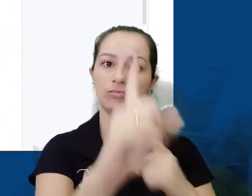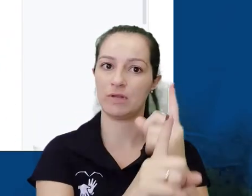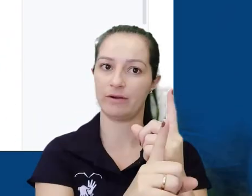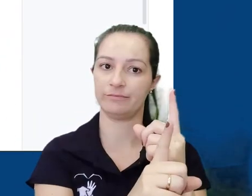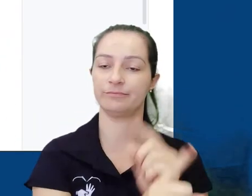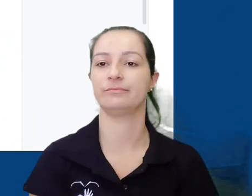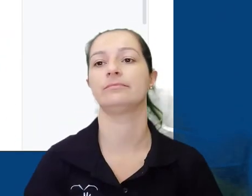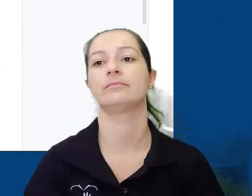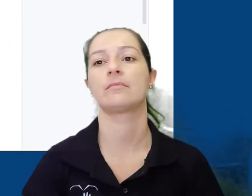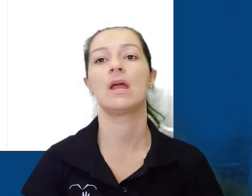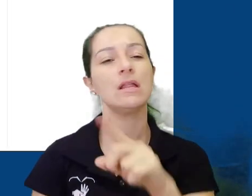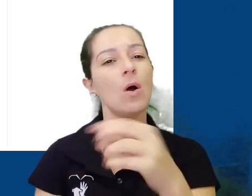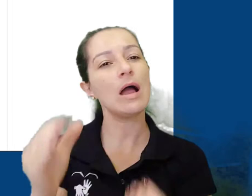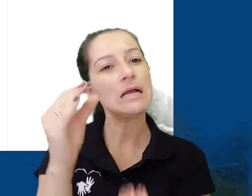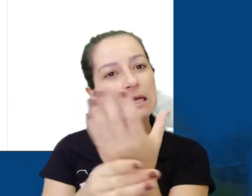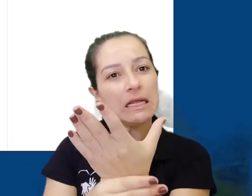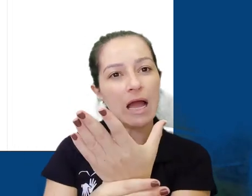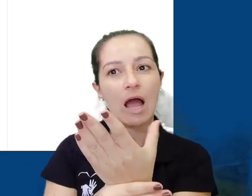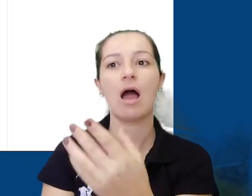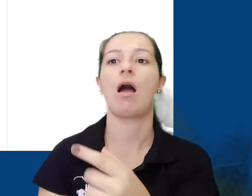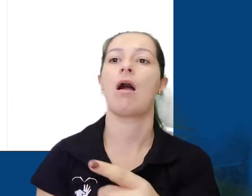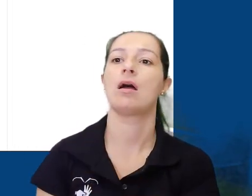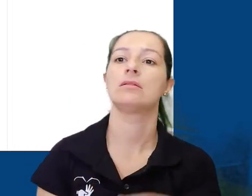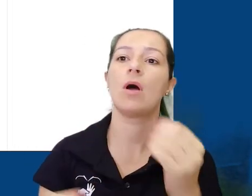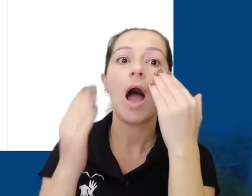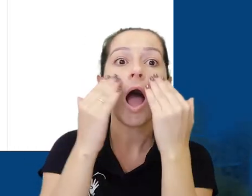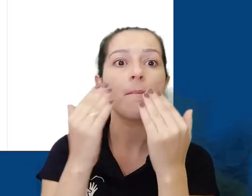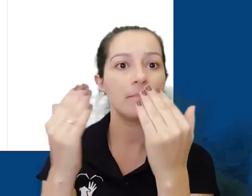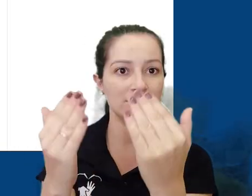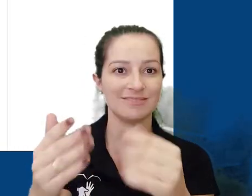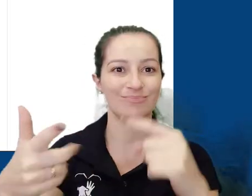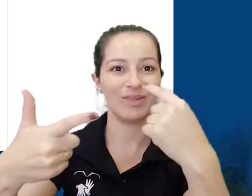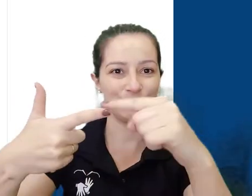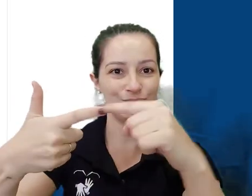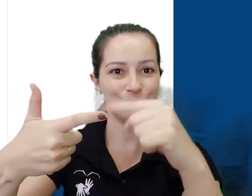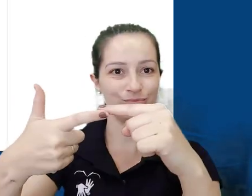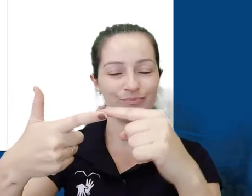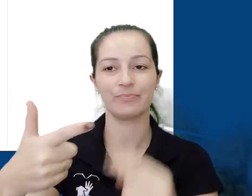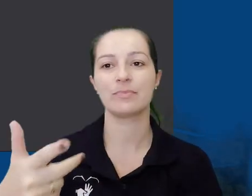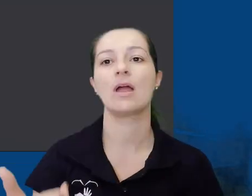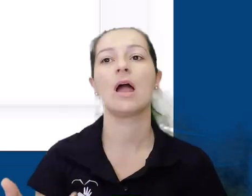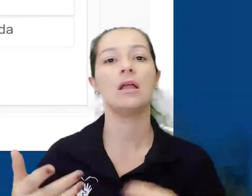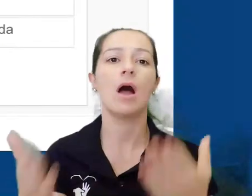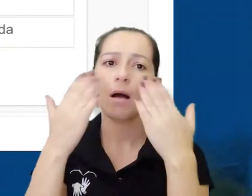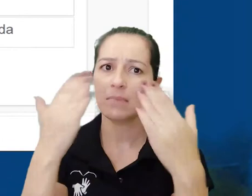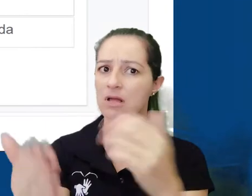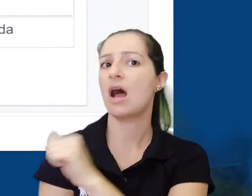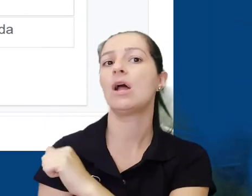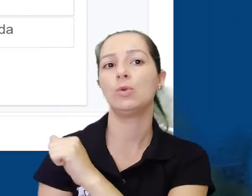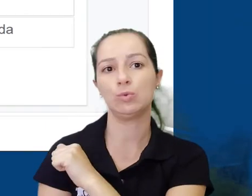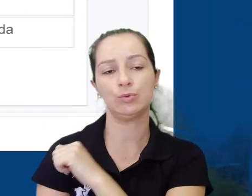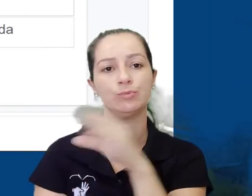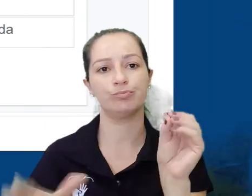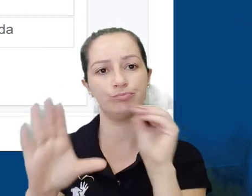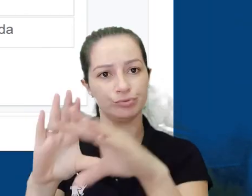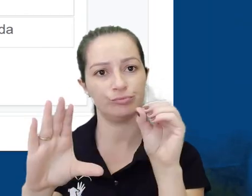próxima ferramenta que temos na nossa aba de criação de material, na opção criar, é uma apresentação. Aqui podemos tanto criar um modelo de apresentação para os